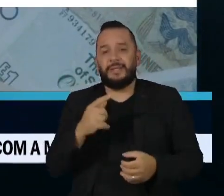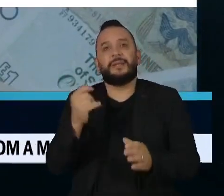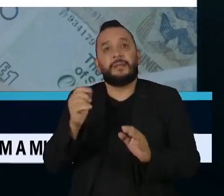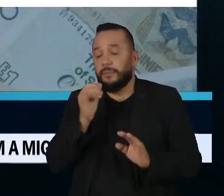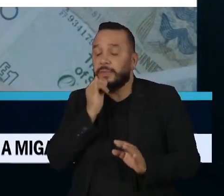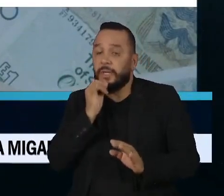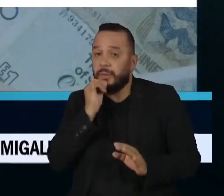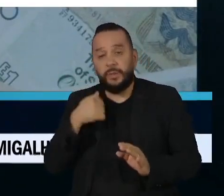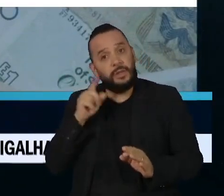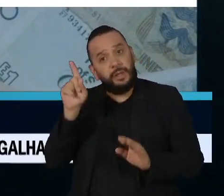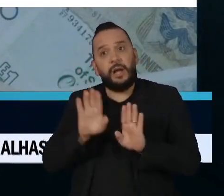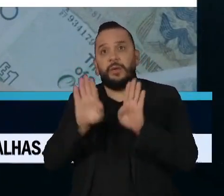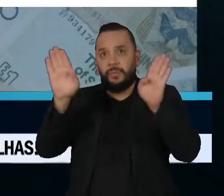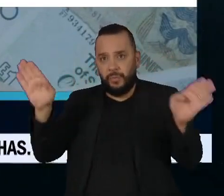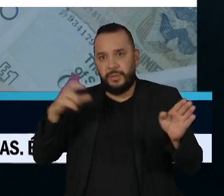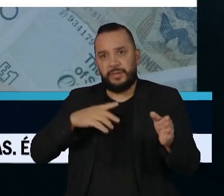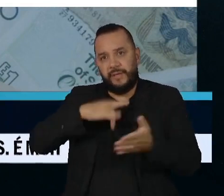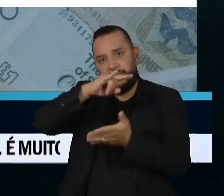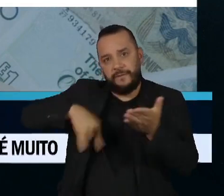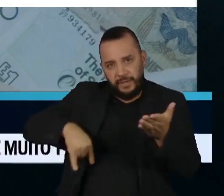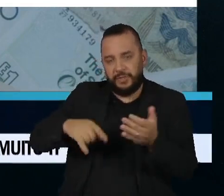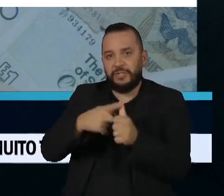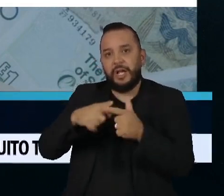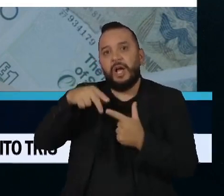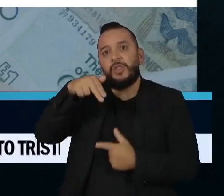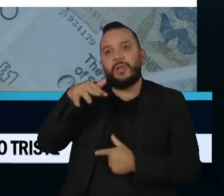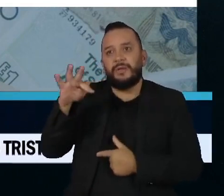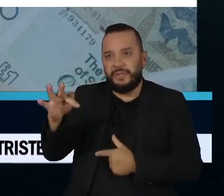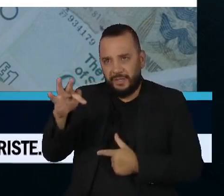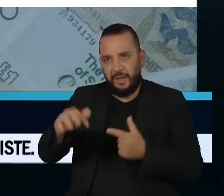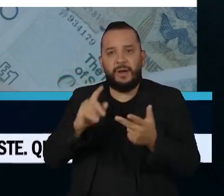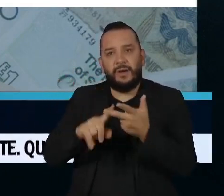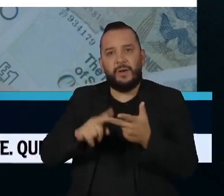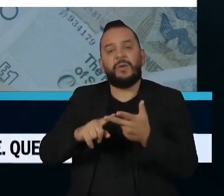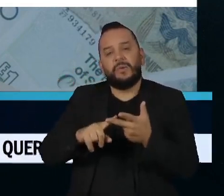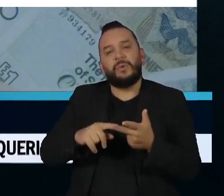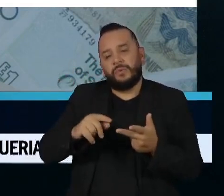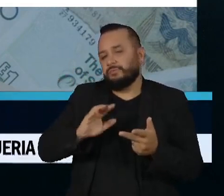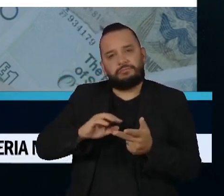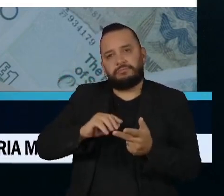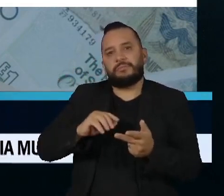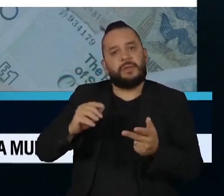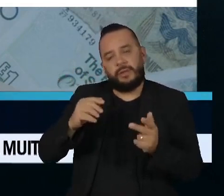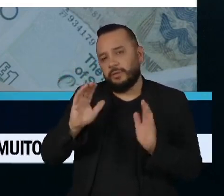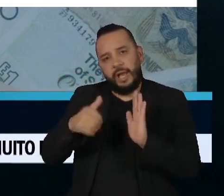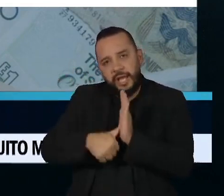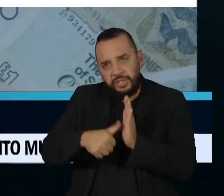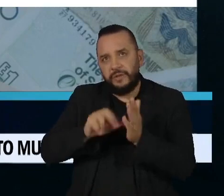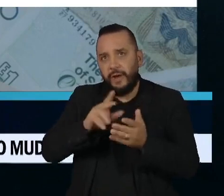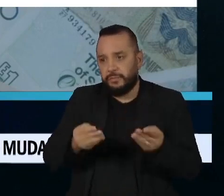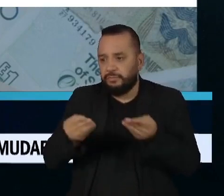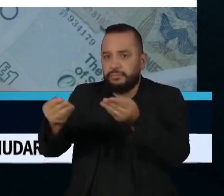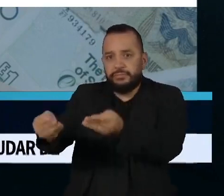num balcão específico no aeroporto um formulário, as notas fiscais dos itens comprados e documentos. O formulário é então carimbado e